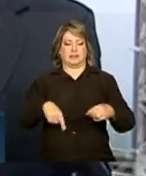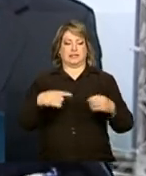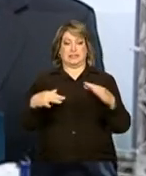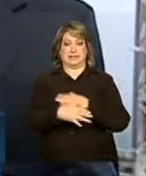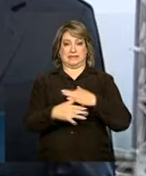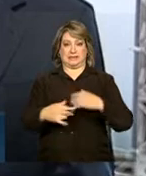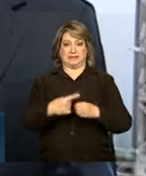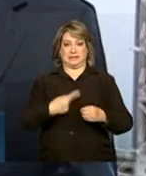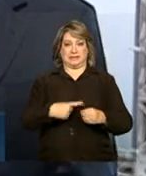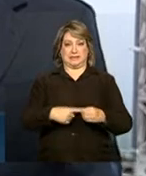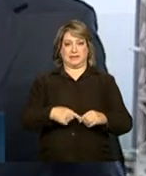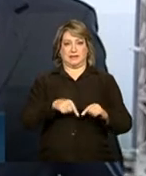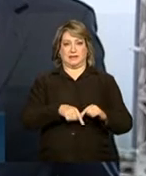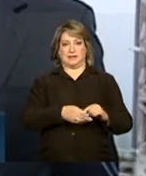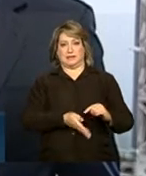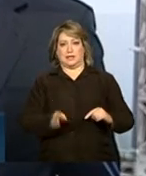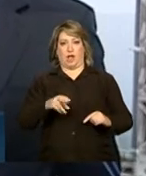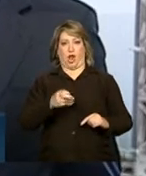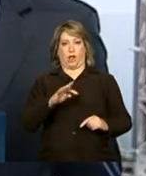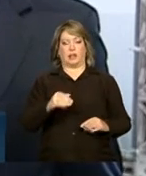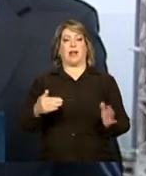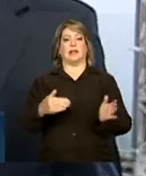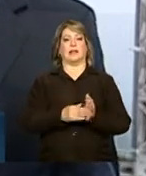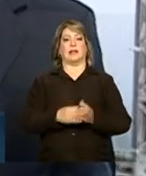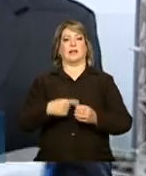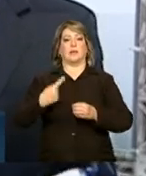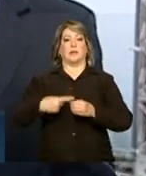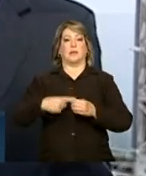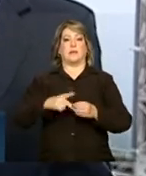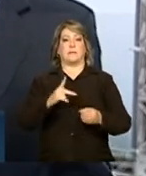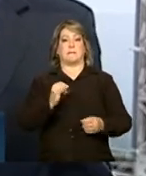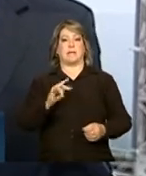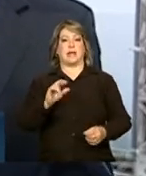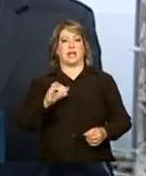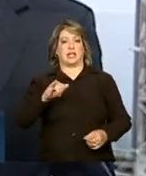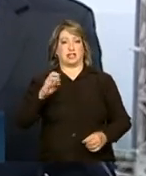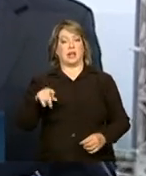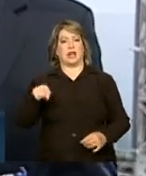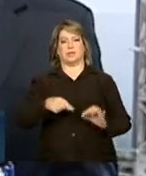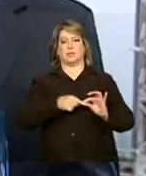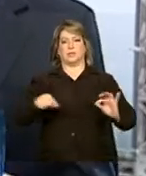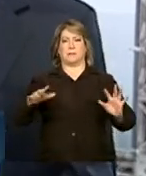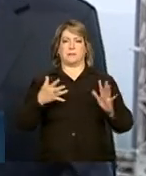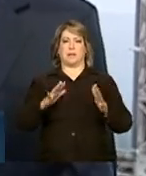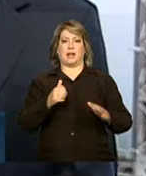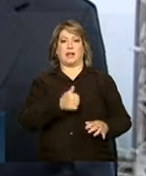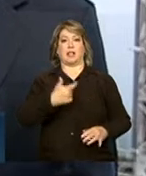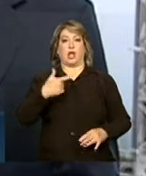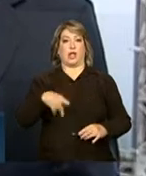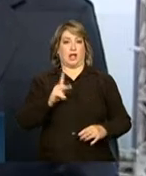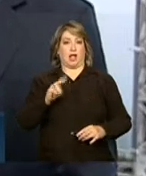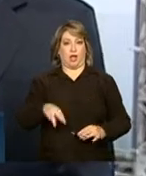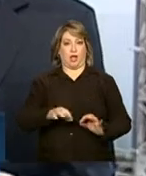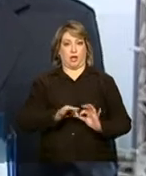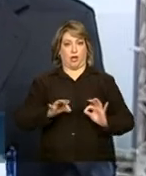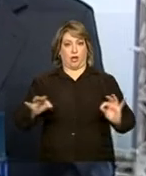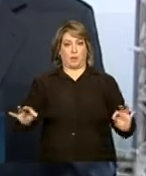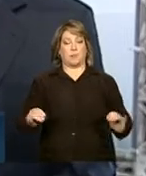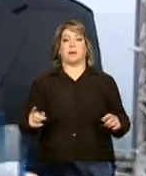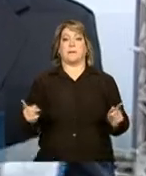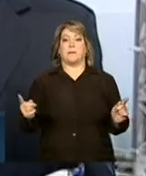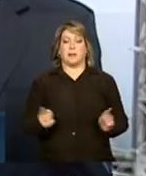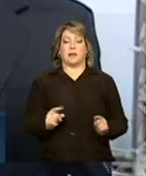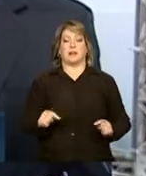cidade em direção à Saída Norte até o bairro de Pirajá. Esta extensão vai ser mais ou menos de 12 quilômetros e um trecho